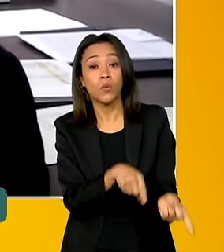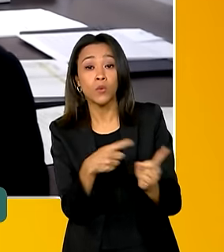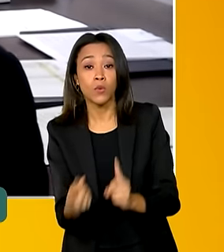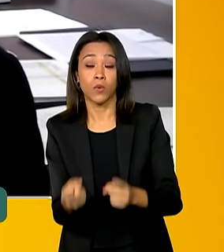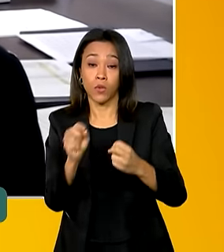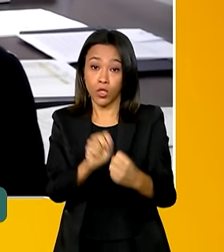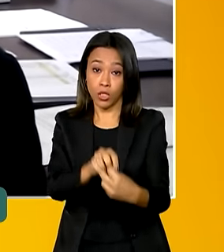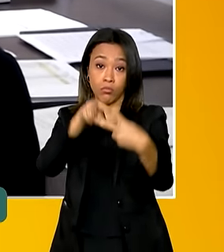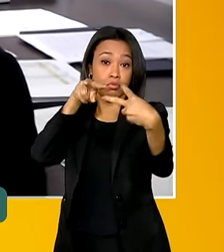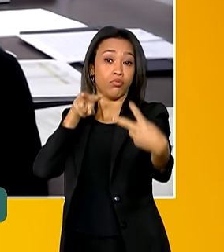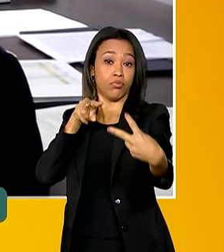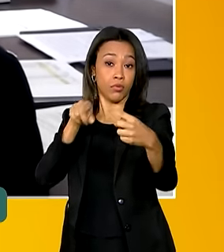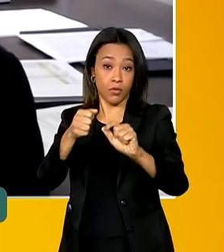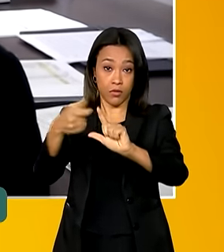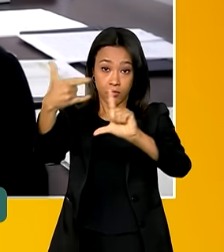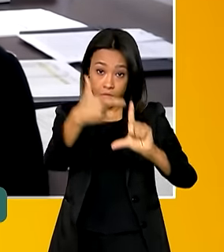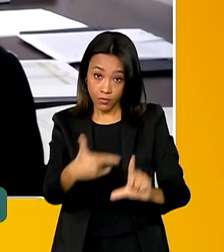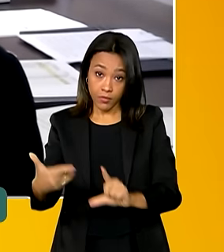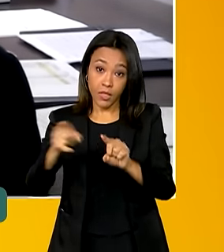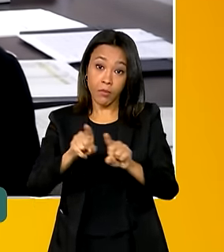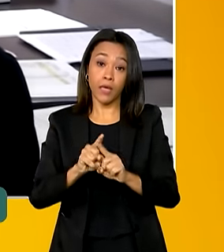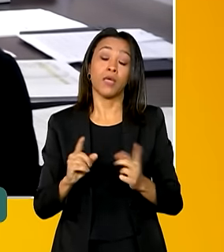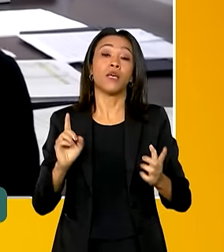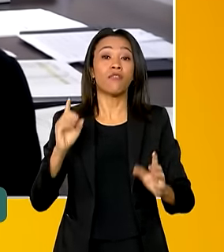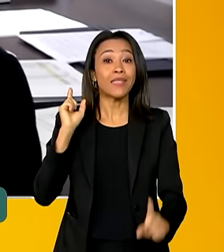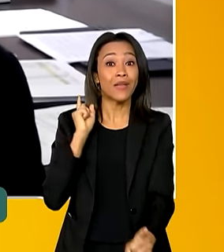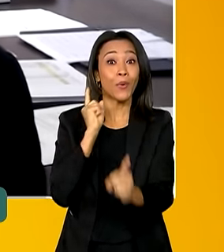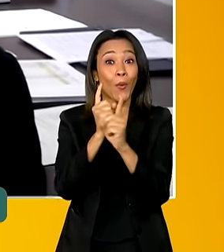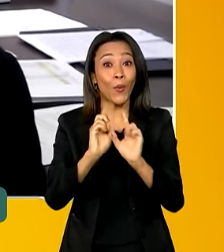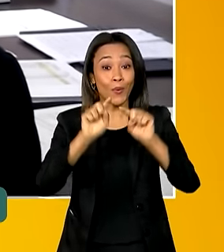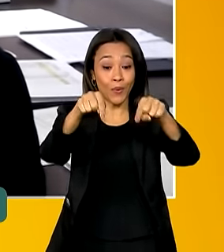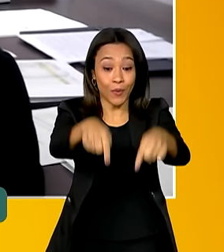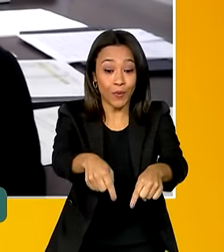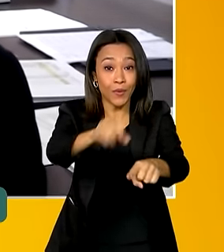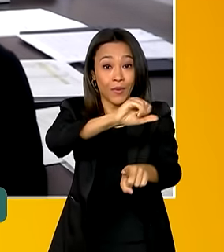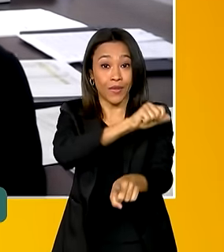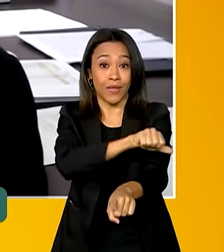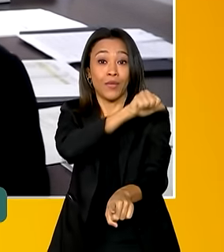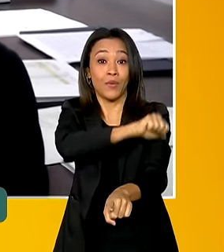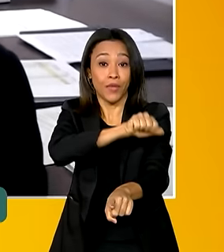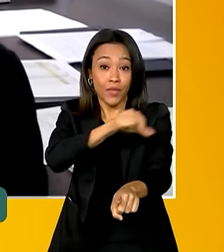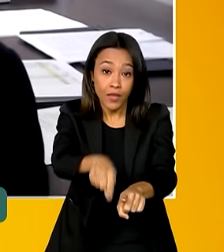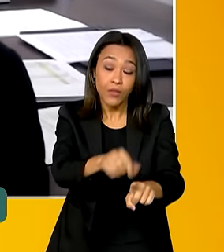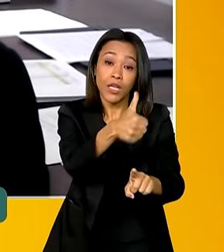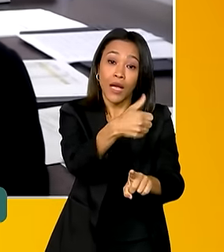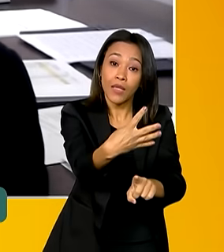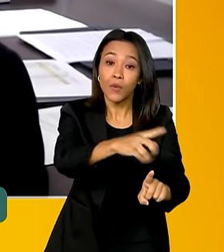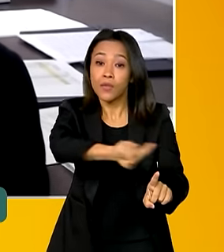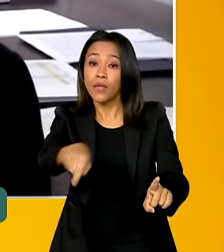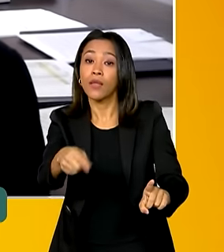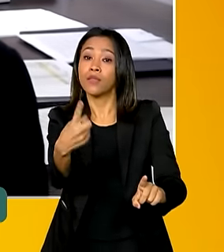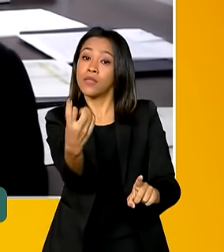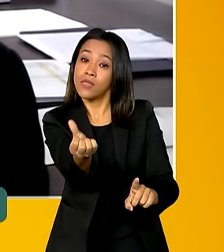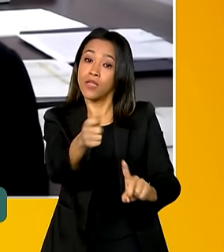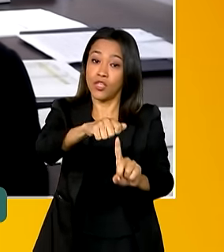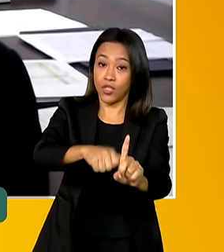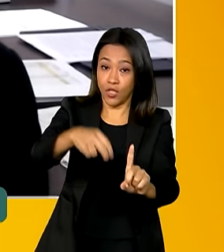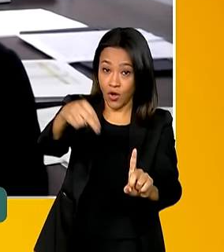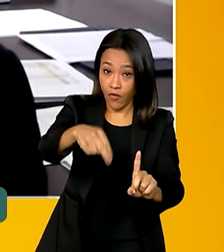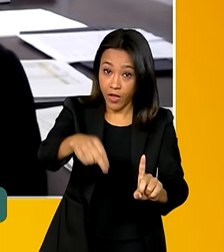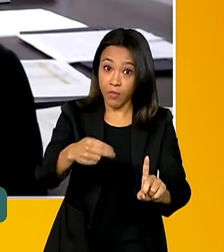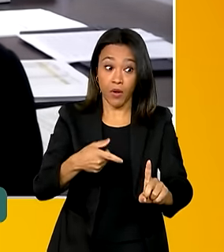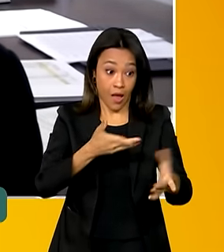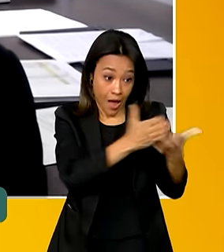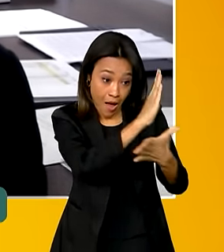social do G20 de 14 a 16 de novembro. Quando a gente espera, então, aprovar com milhares de